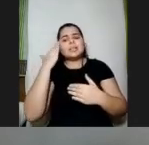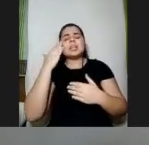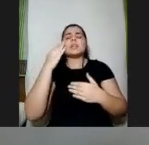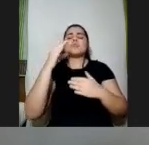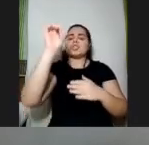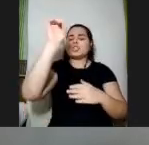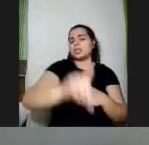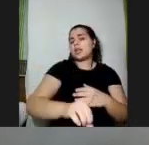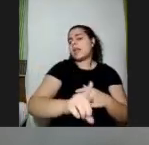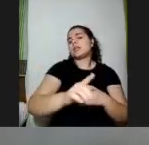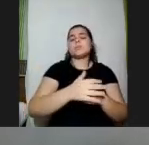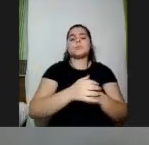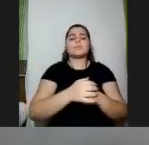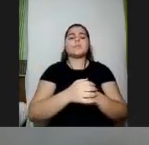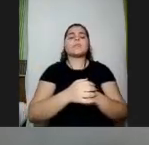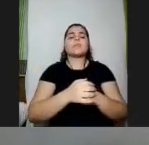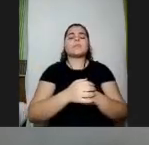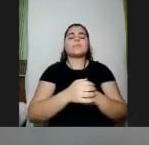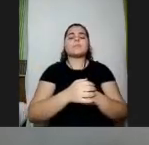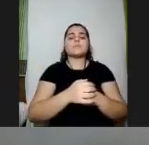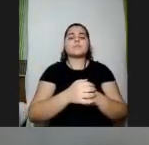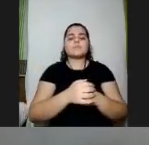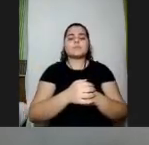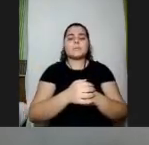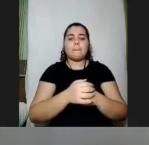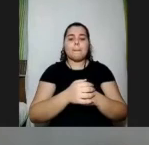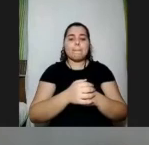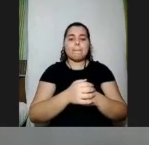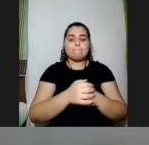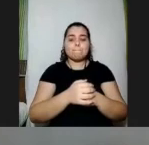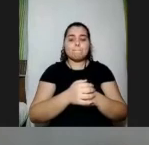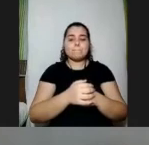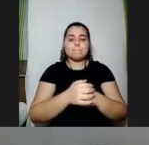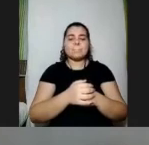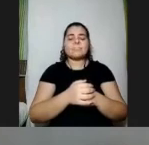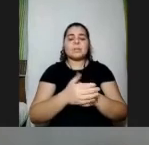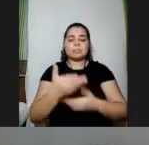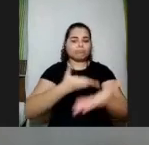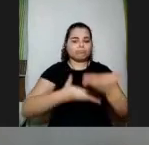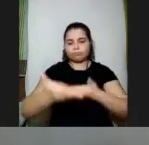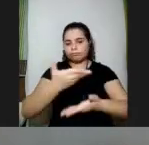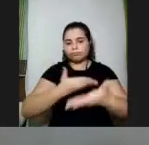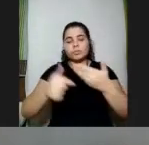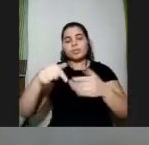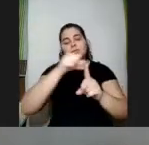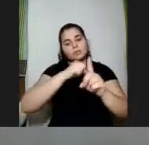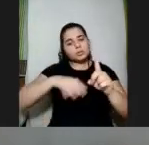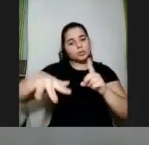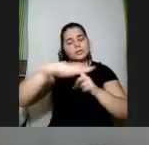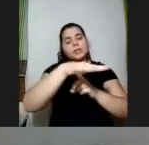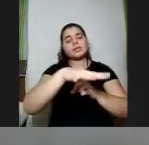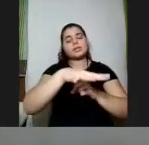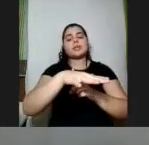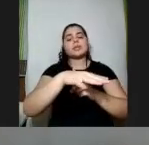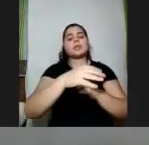de alteridade e de construção das nossas condições de estar juntos nessa sociedade construindo nos